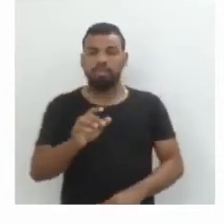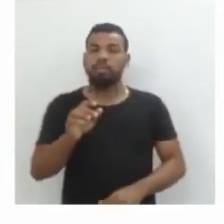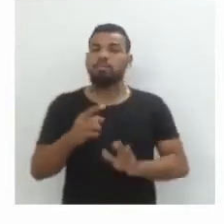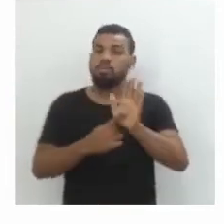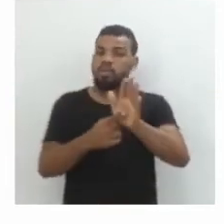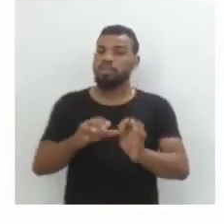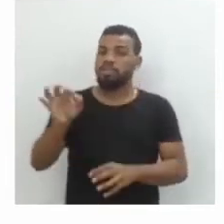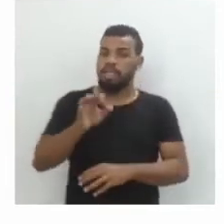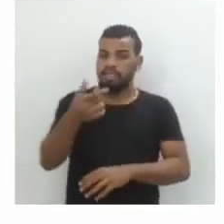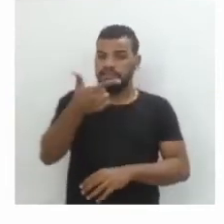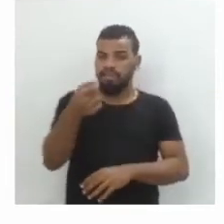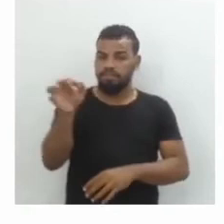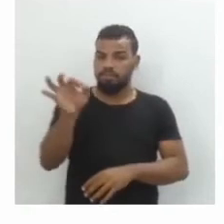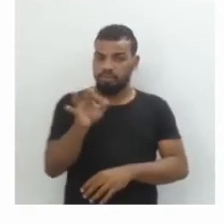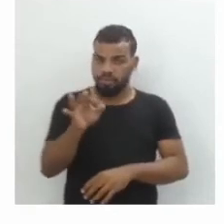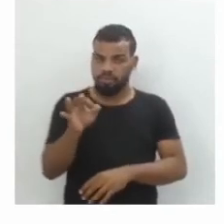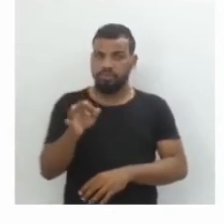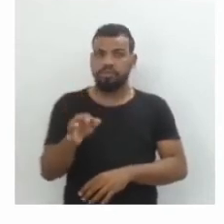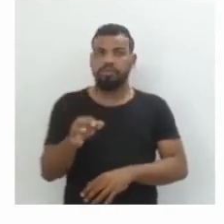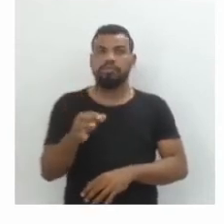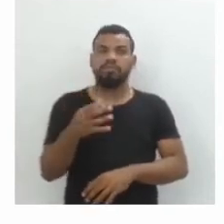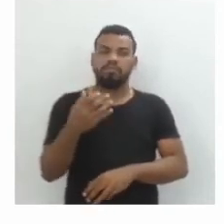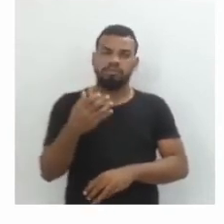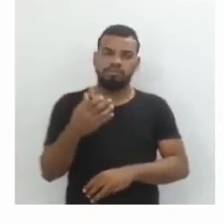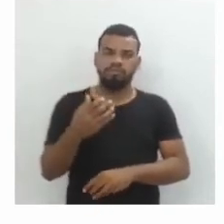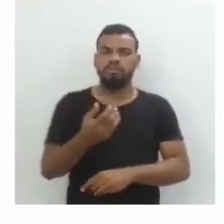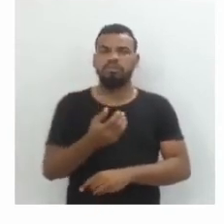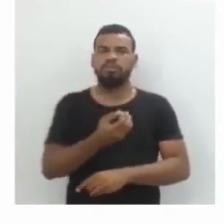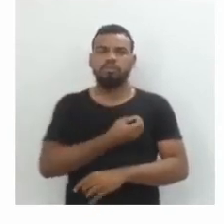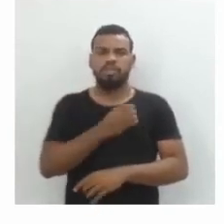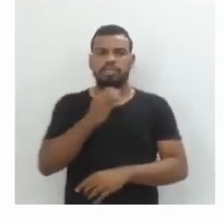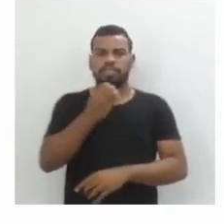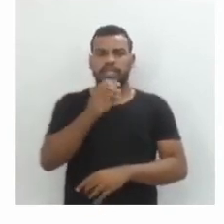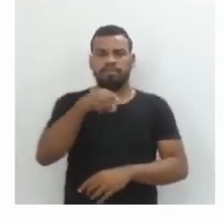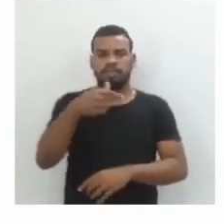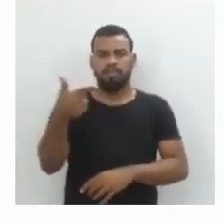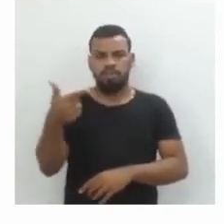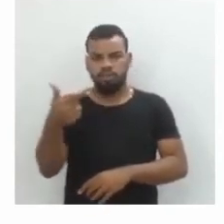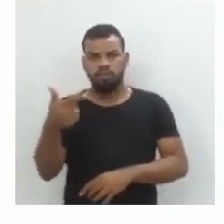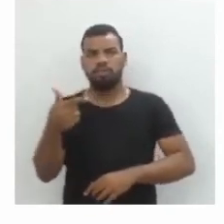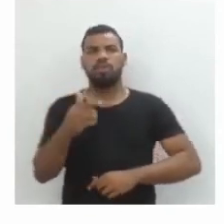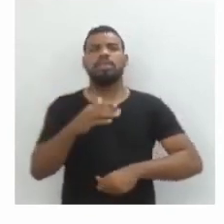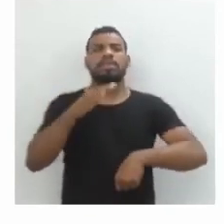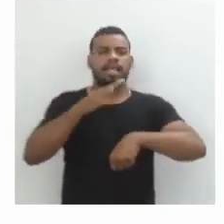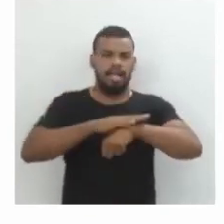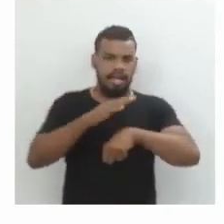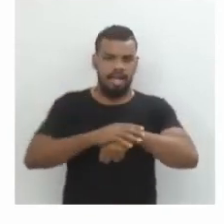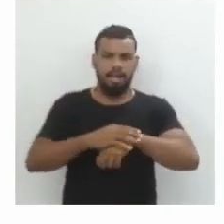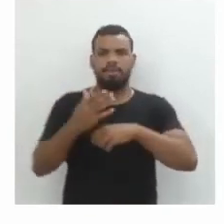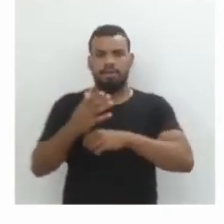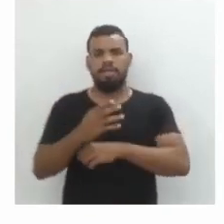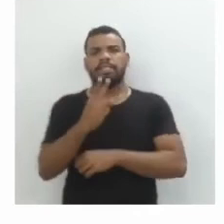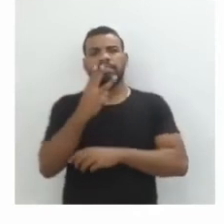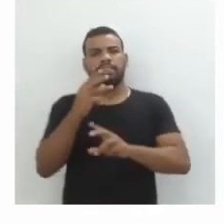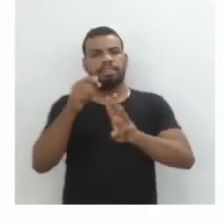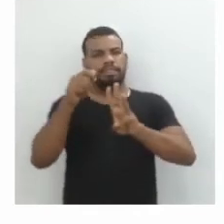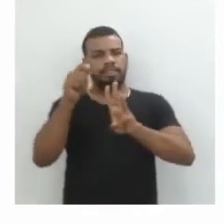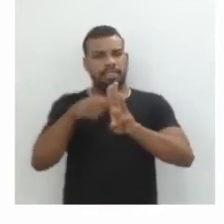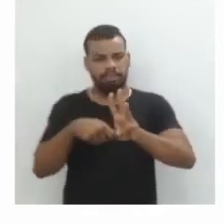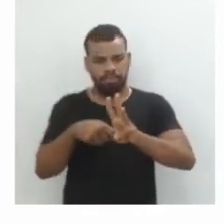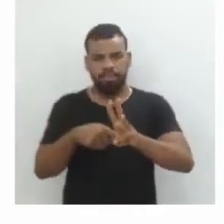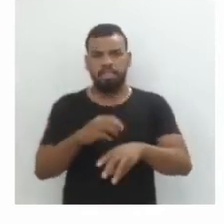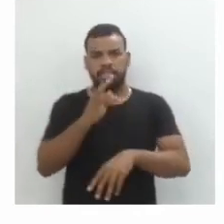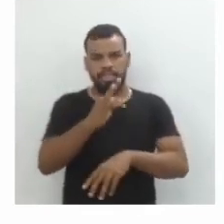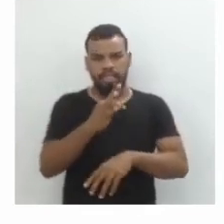taxa, que é 20%, 20 dividido para 100, igual ao número decimal 0,2. O tempo, que foram 3 meses, então T